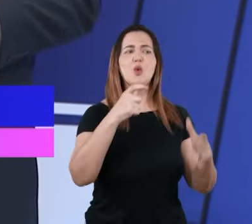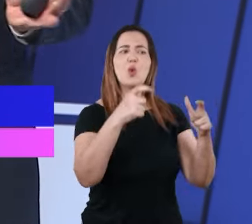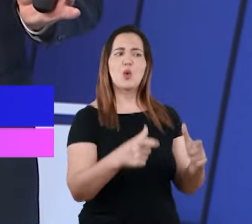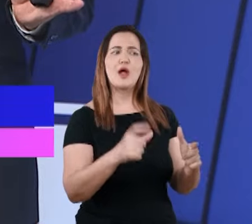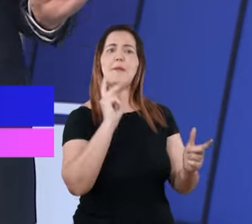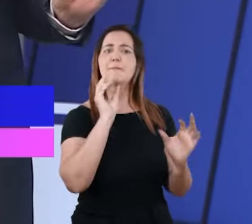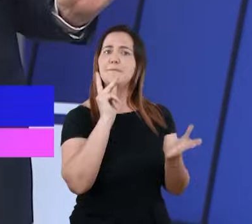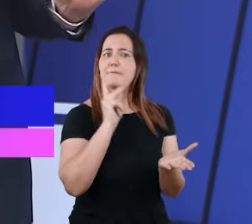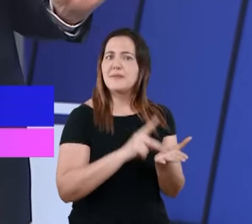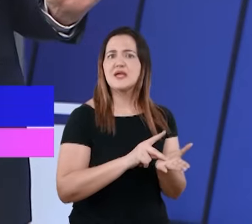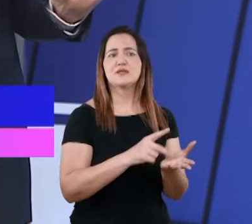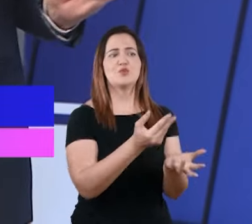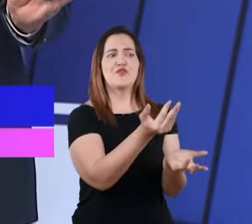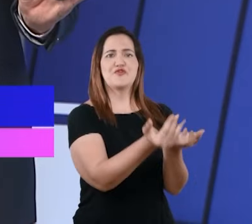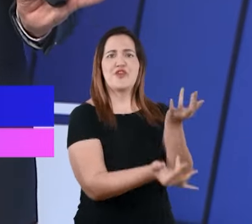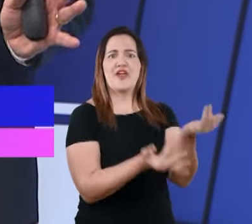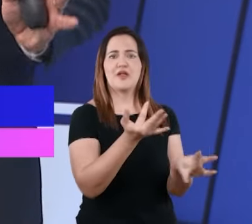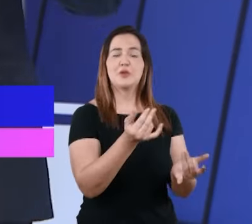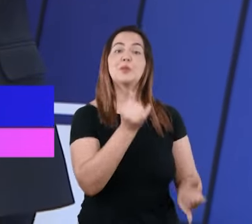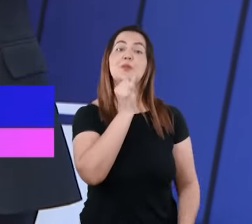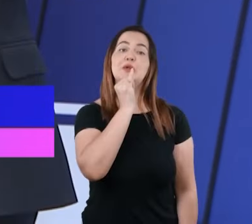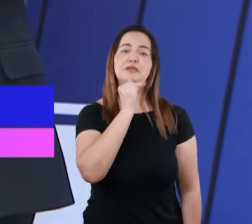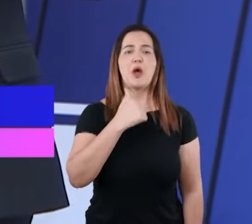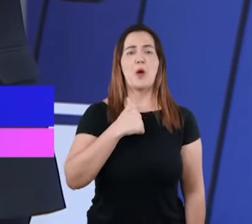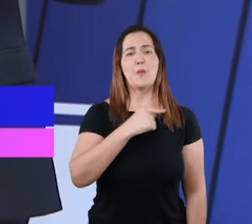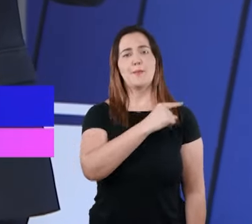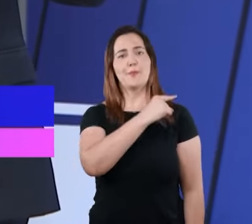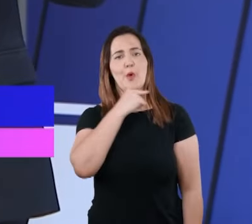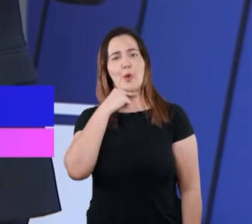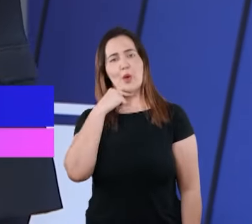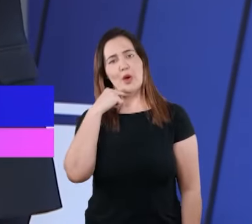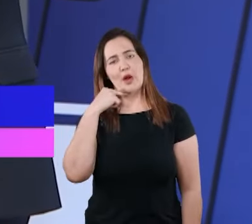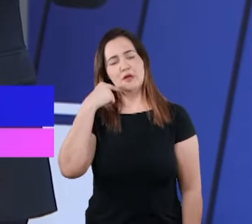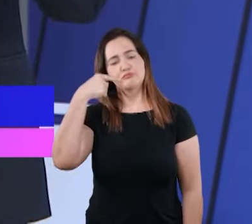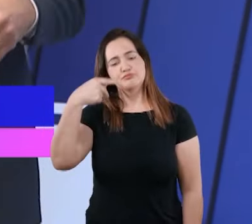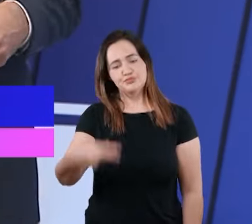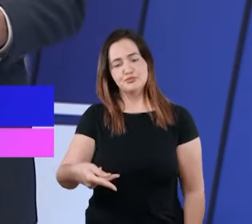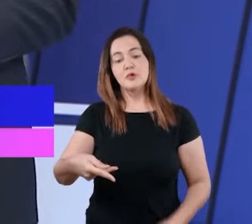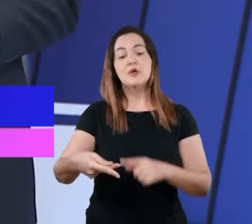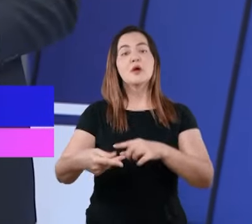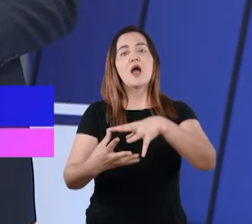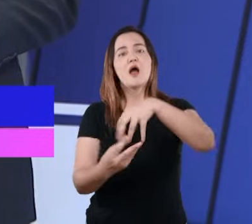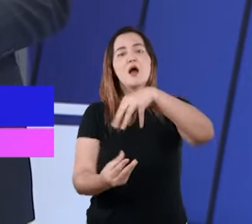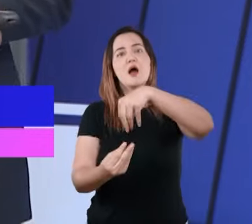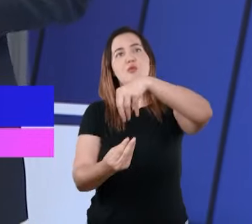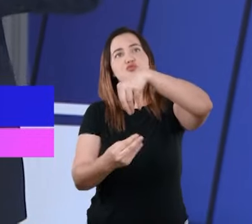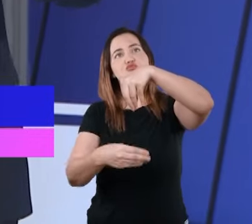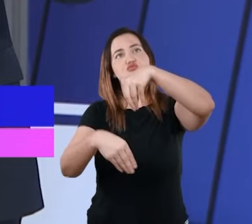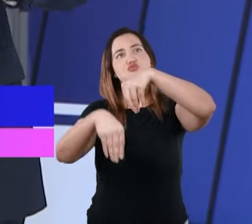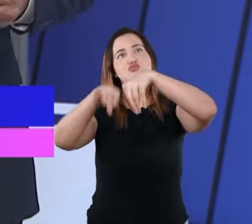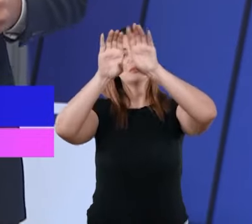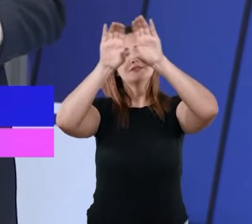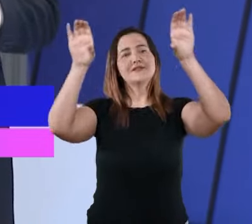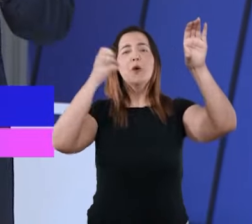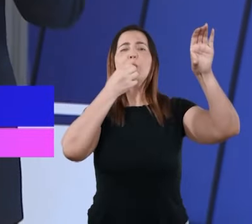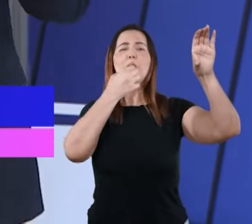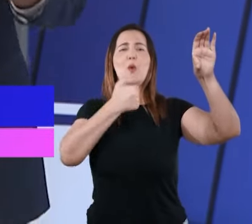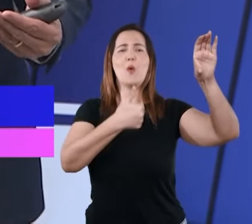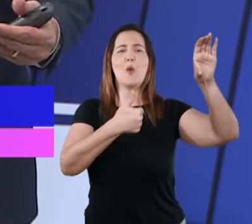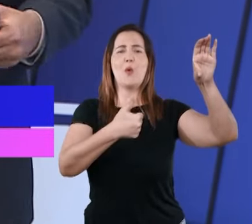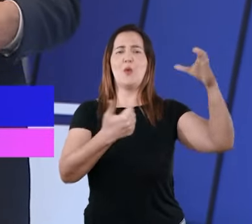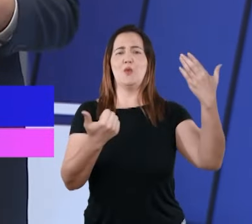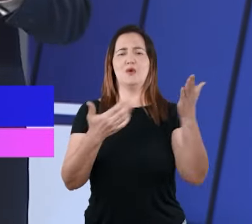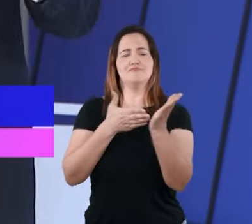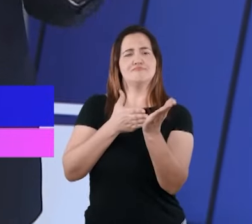inferno. Bom, que a pessoa, ela é boa, ela sobe para o céu e se ela é má, ela desce para o inferno. É um lugar onde vai ficar queimando